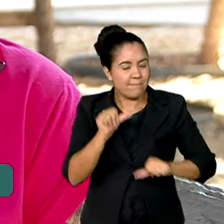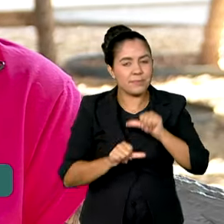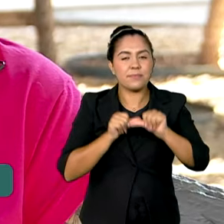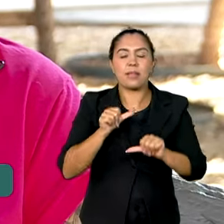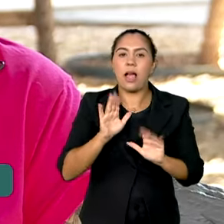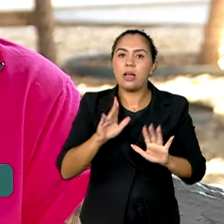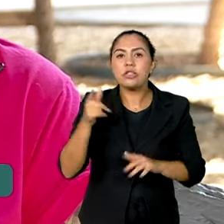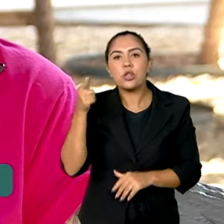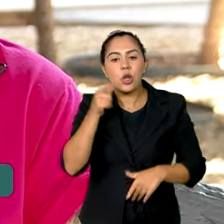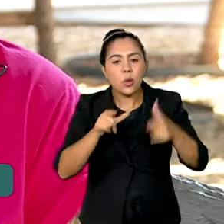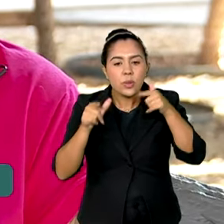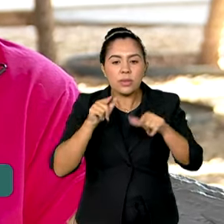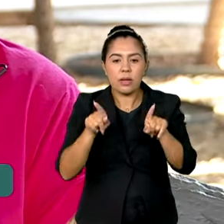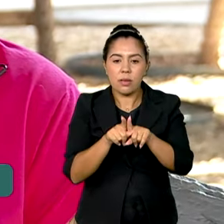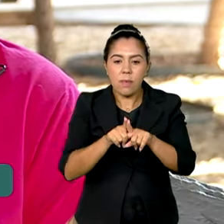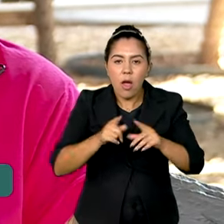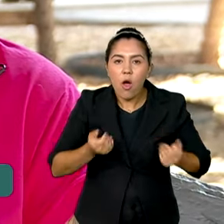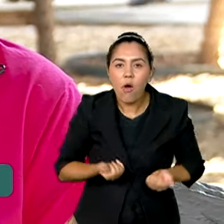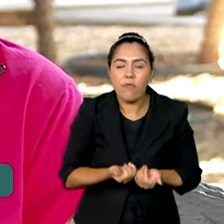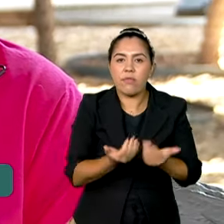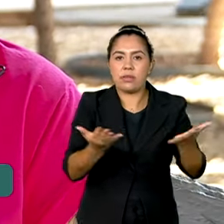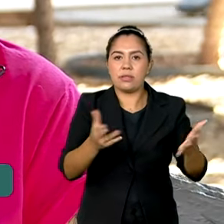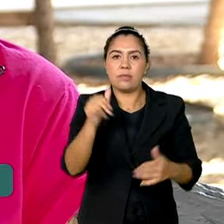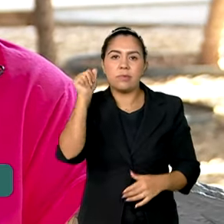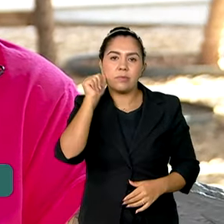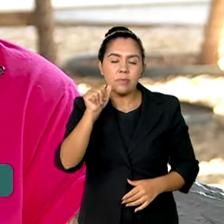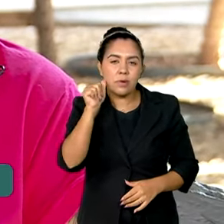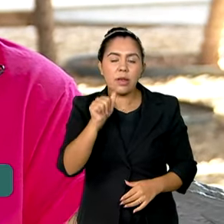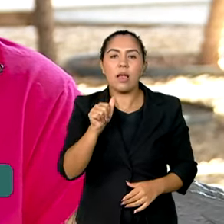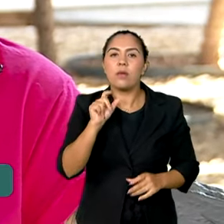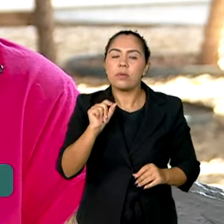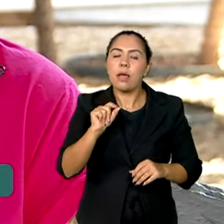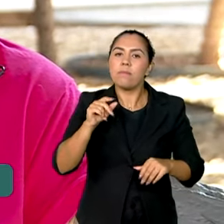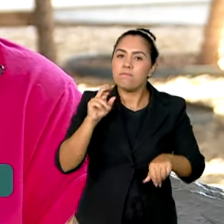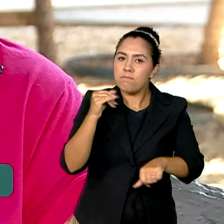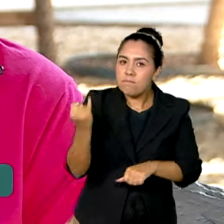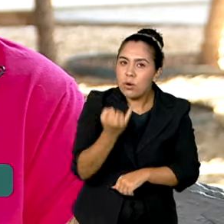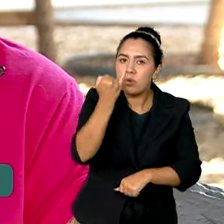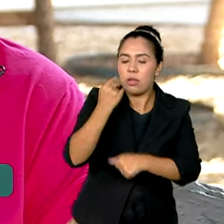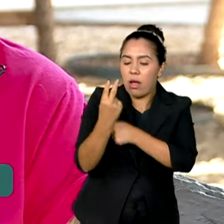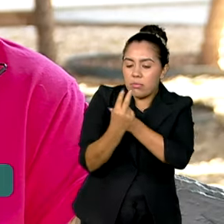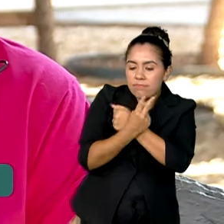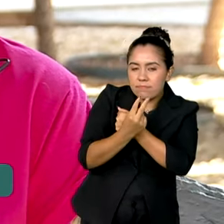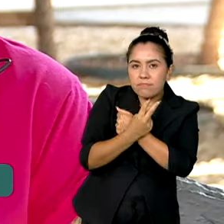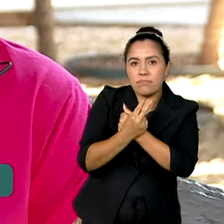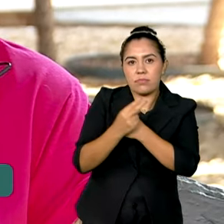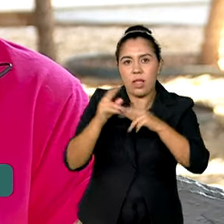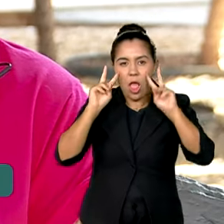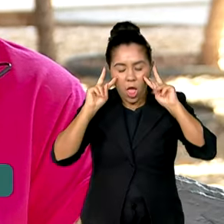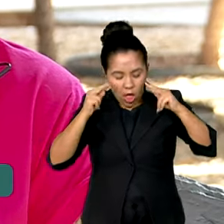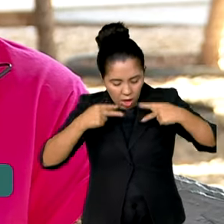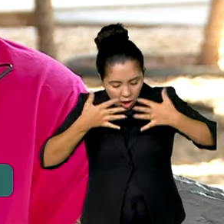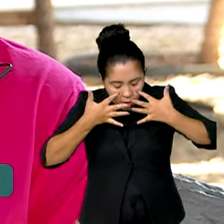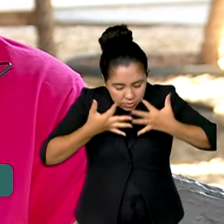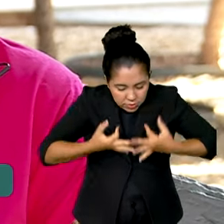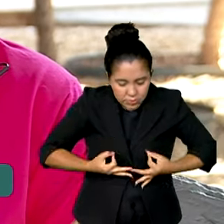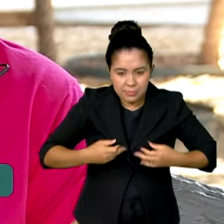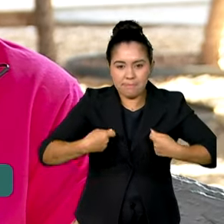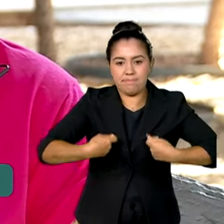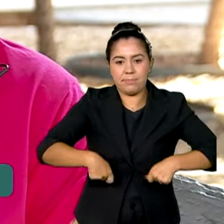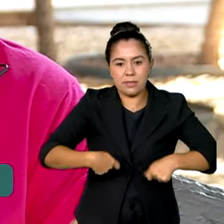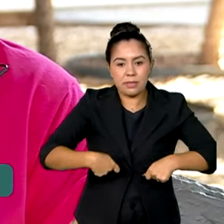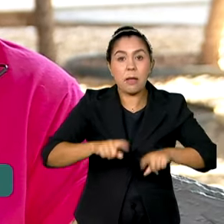consegue estar levando para as mulheres essa importância de se prevenir, de se tocar, de se cuidar. Mas lembrando que